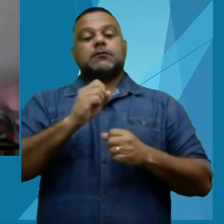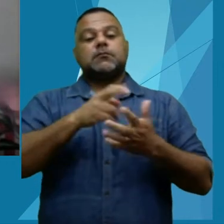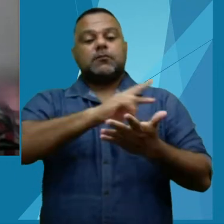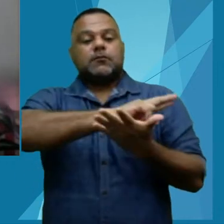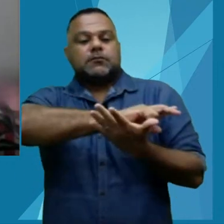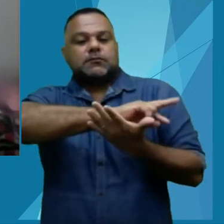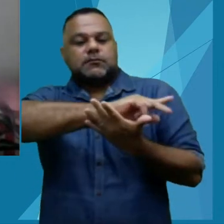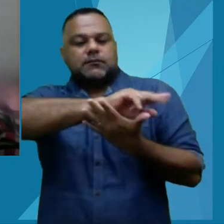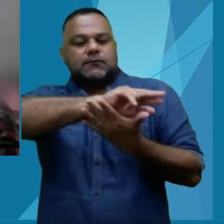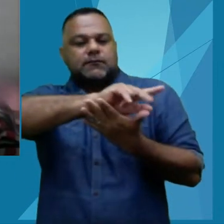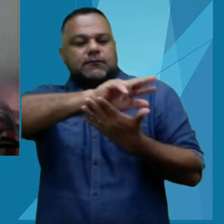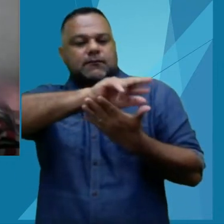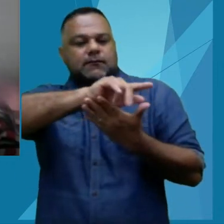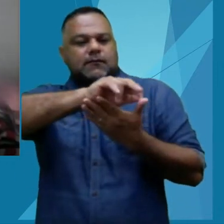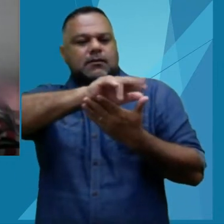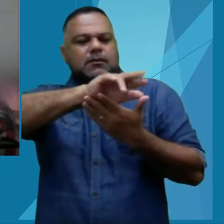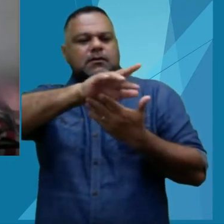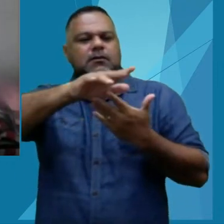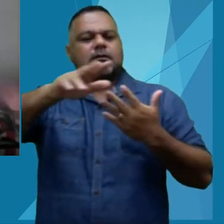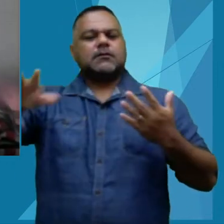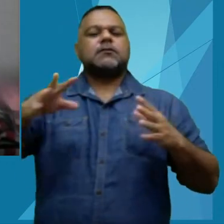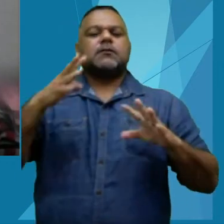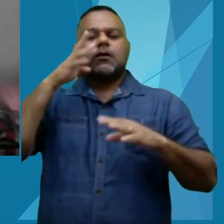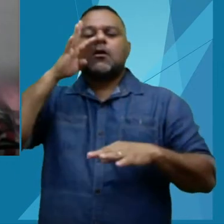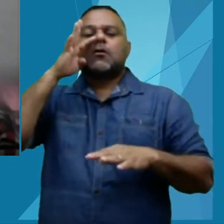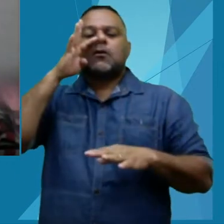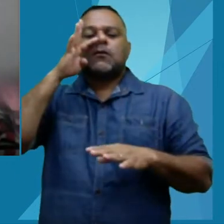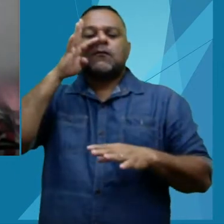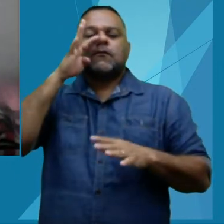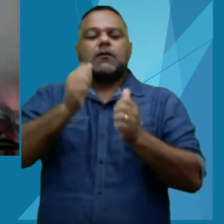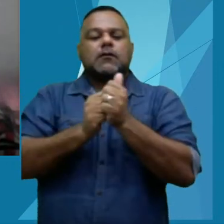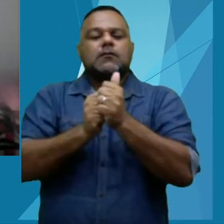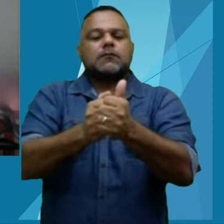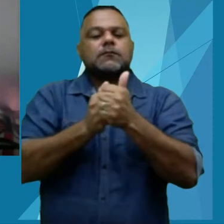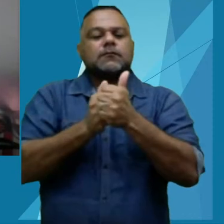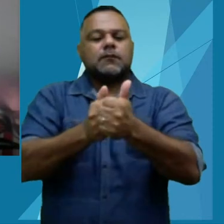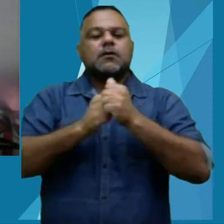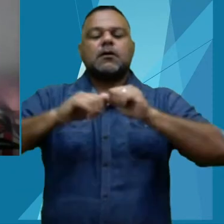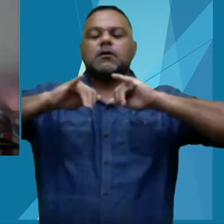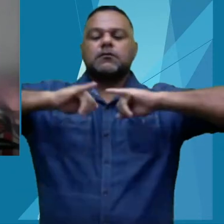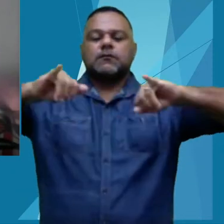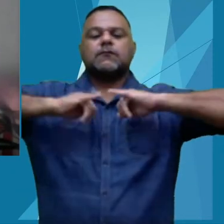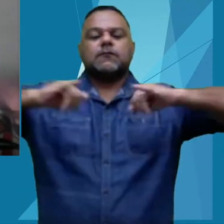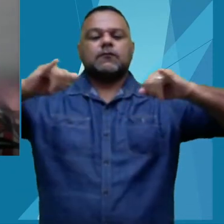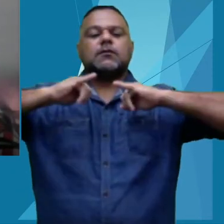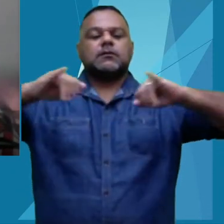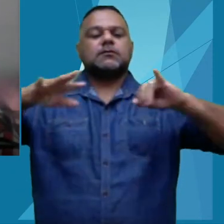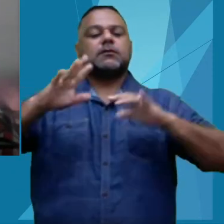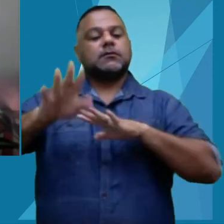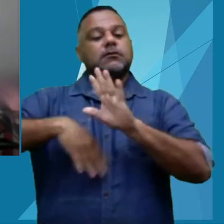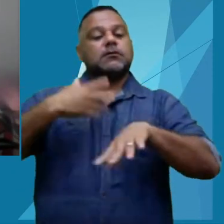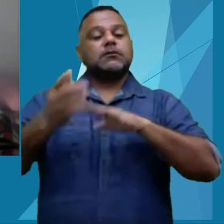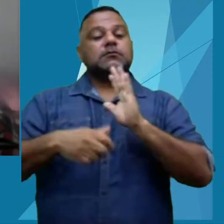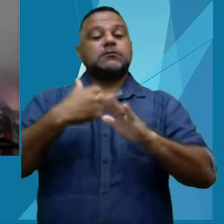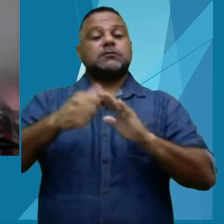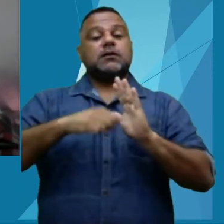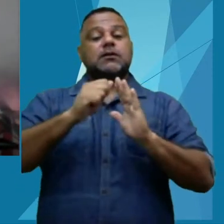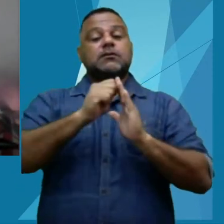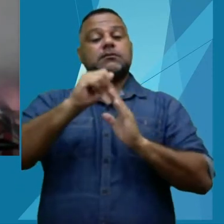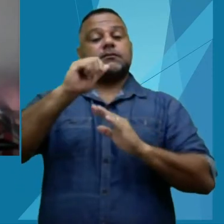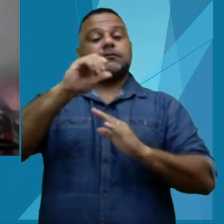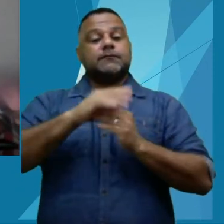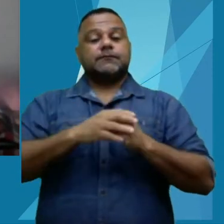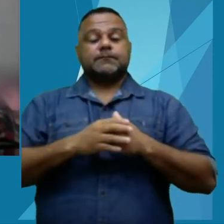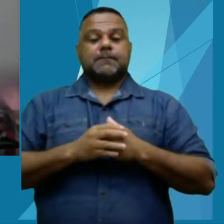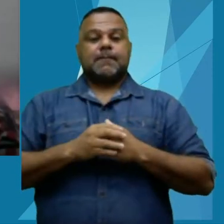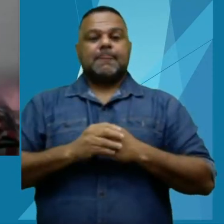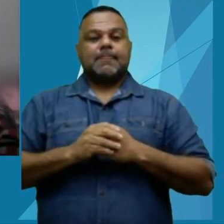plataformas que acompanham o processo de divulgação dos artigos científicos em todo o Brasil e no exterior.